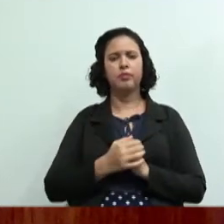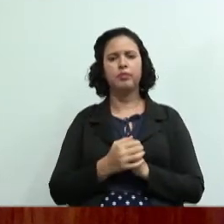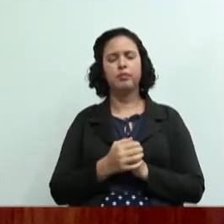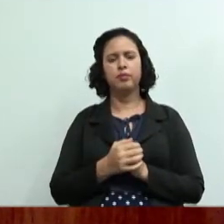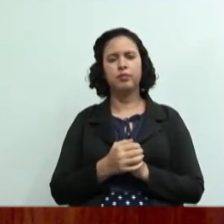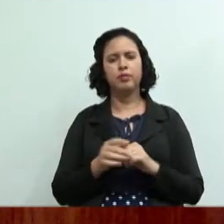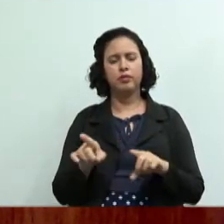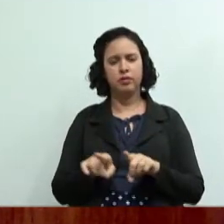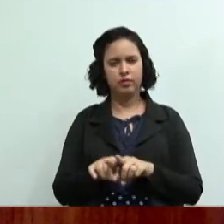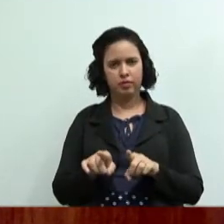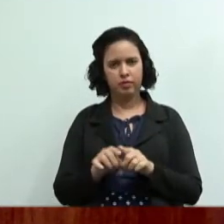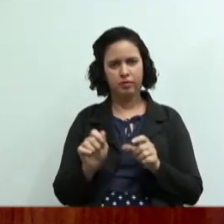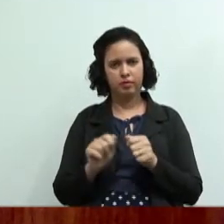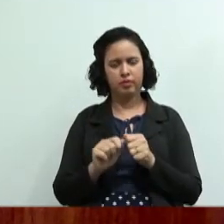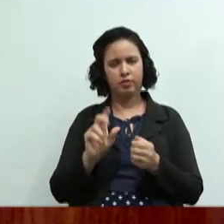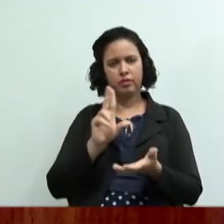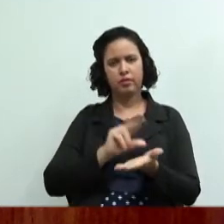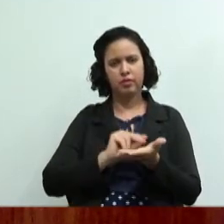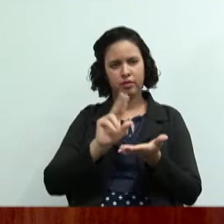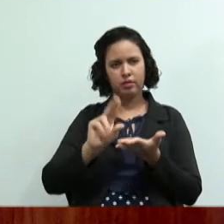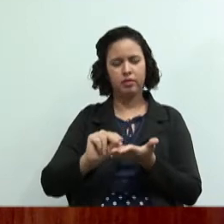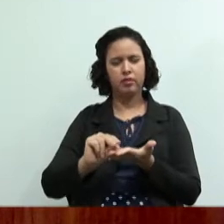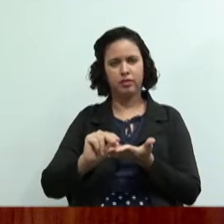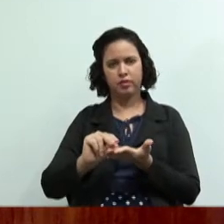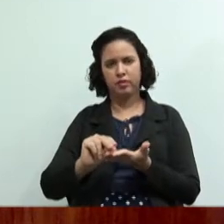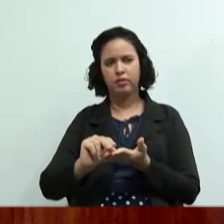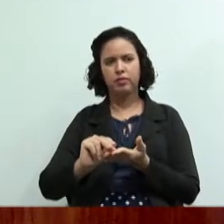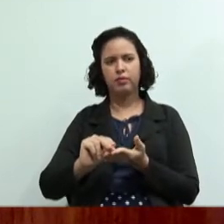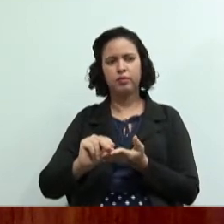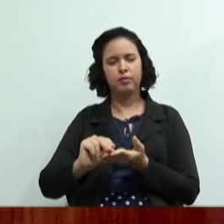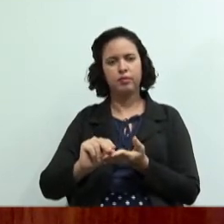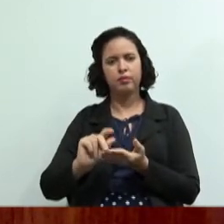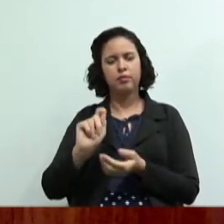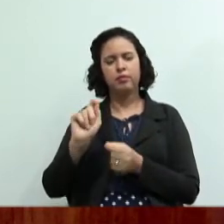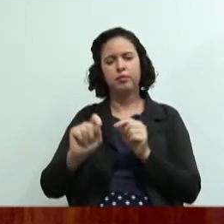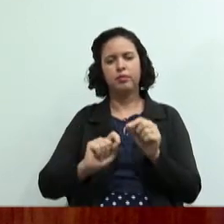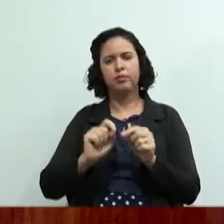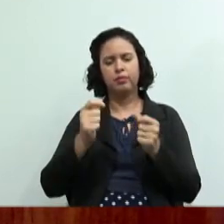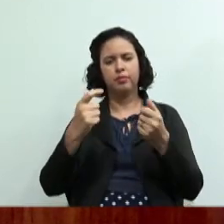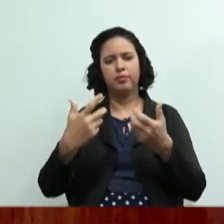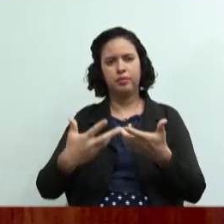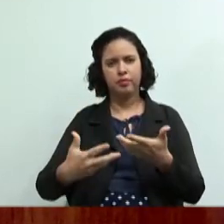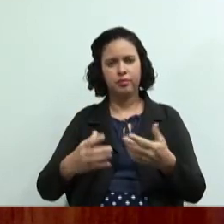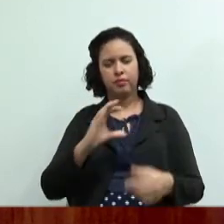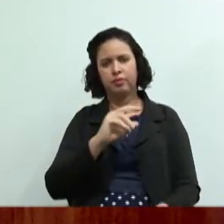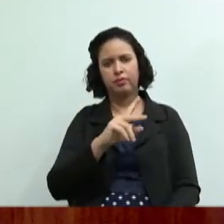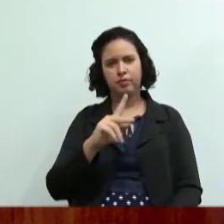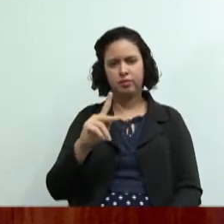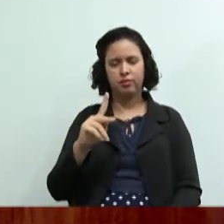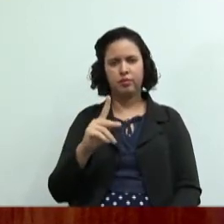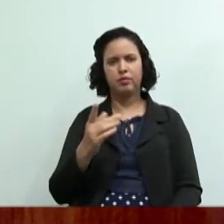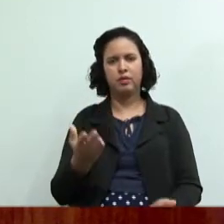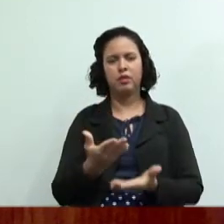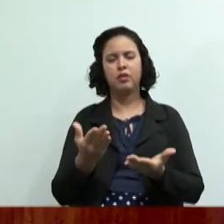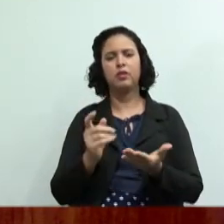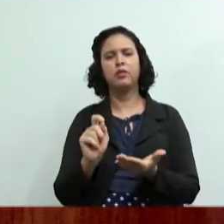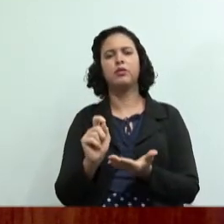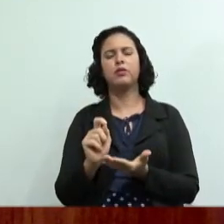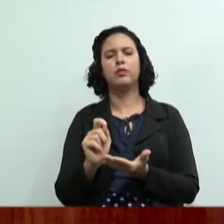vão fazer a ata de constituição da cooperativa que é quando vocês vão dizer a nossa cooperativa agora está então